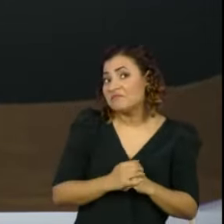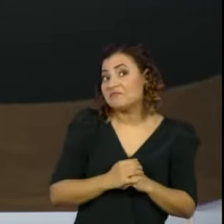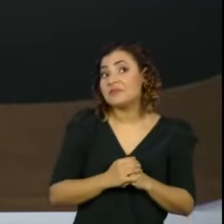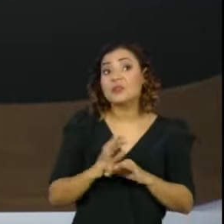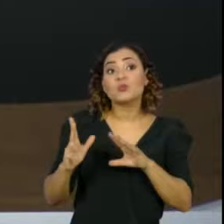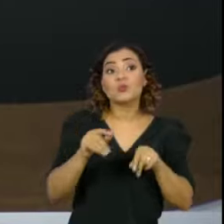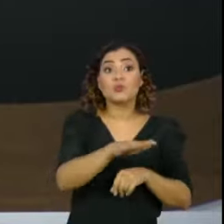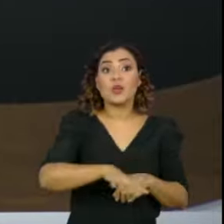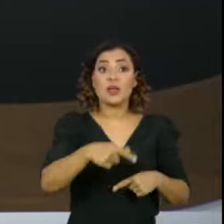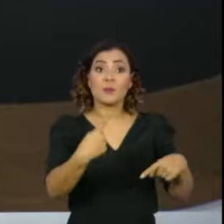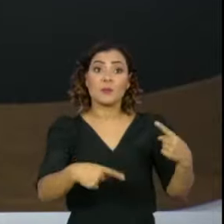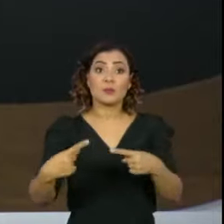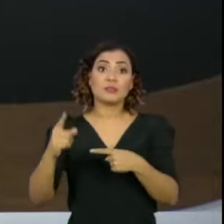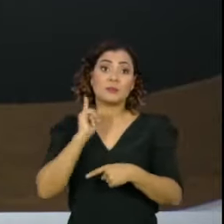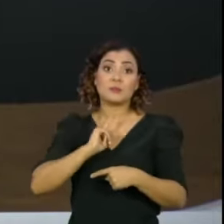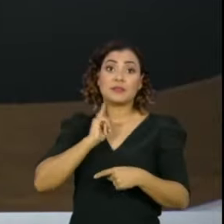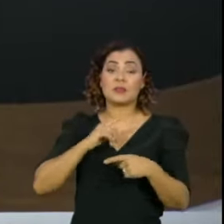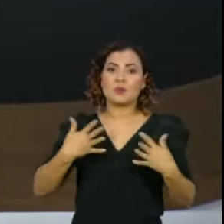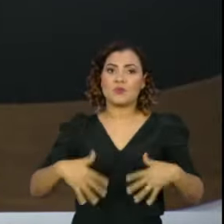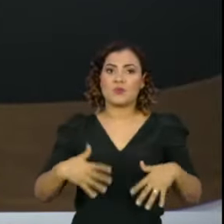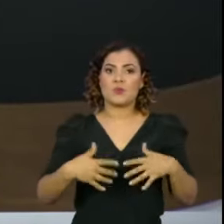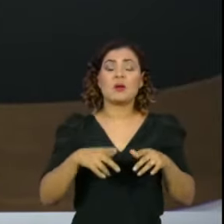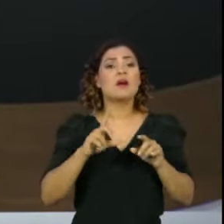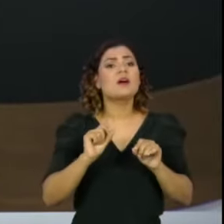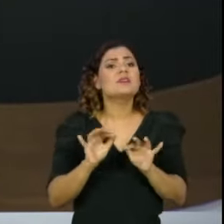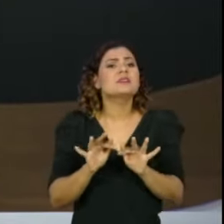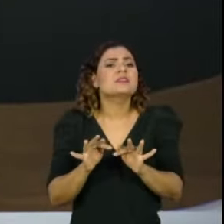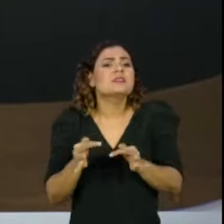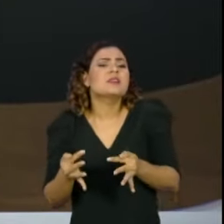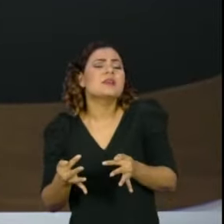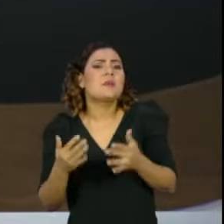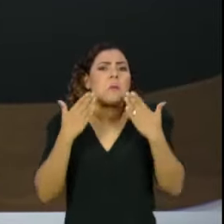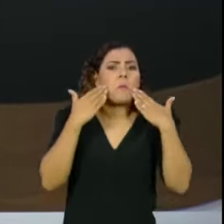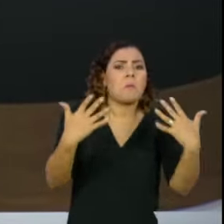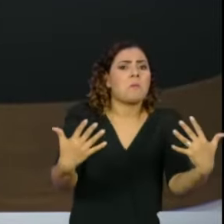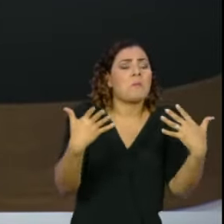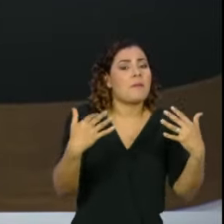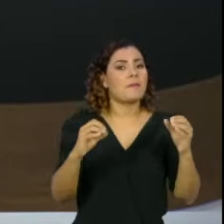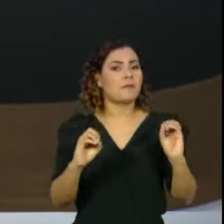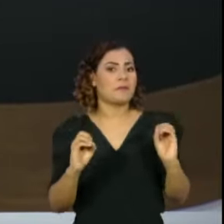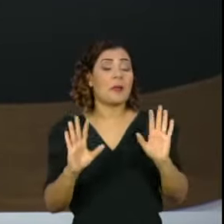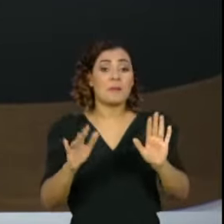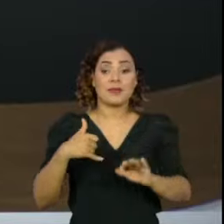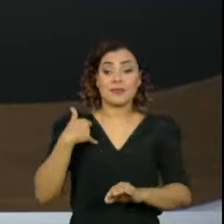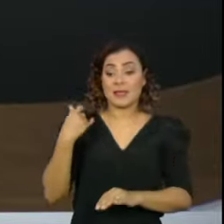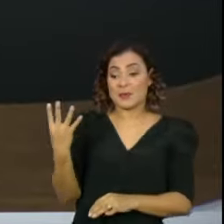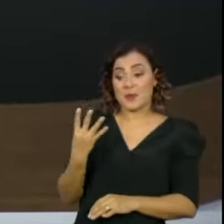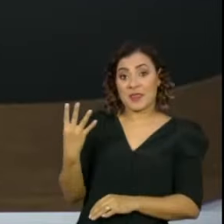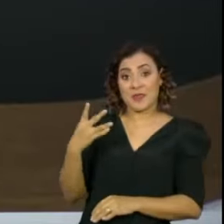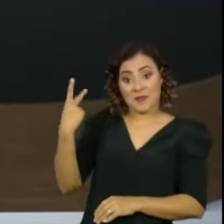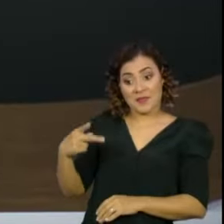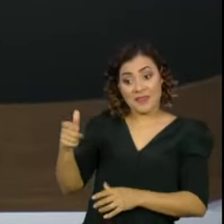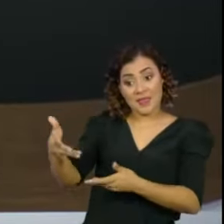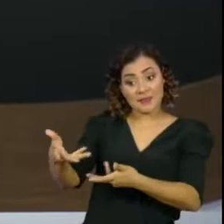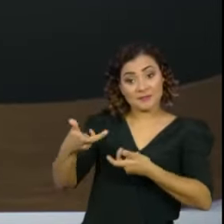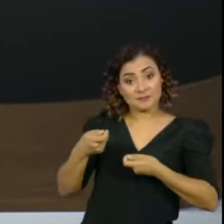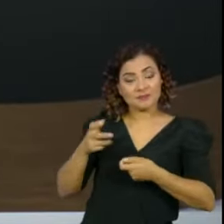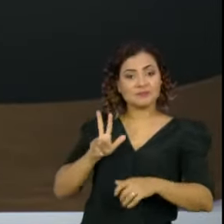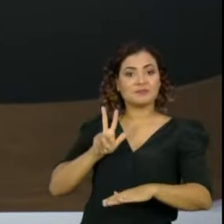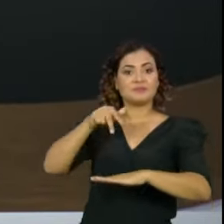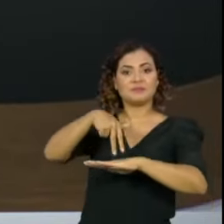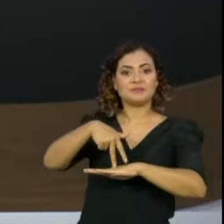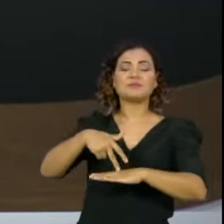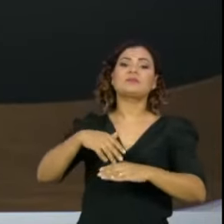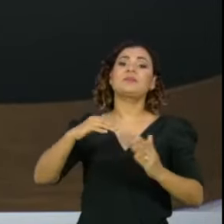na política mineira, a realidade é um pouco menos simples e evidente. Aos 44 anos, ele assumiu a presidência do